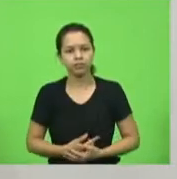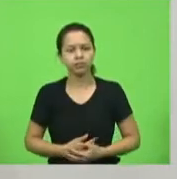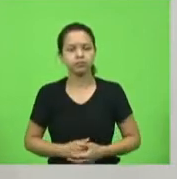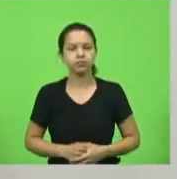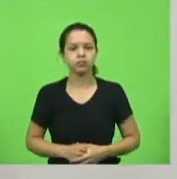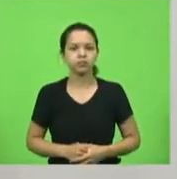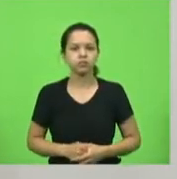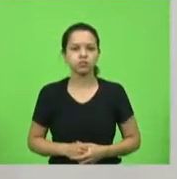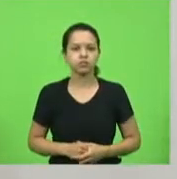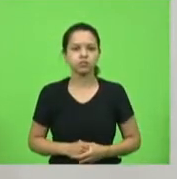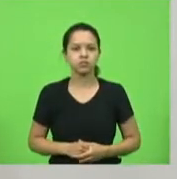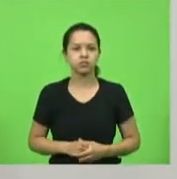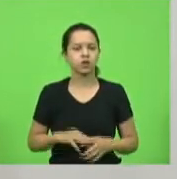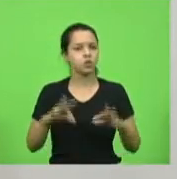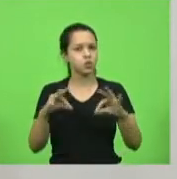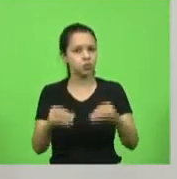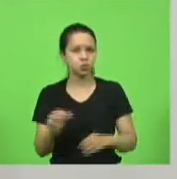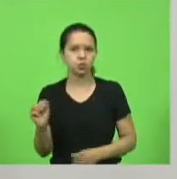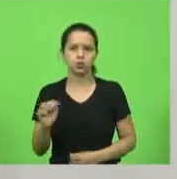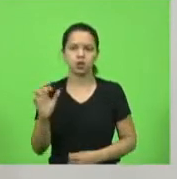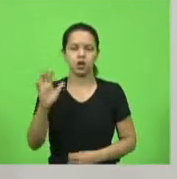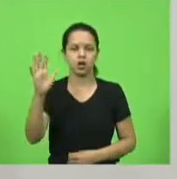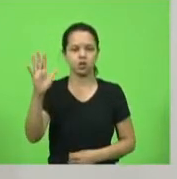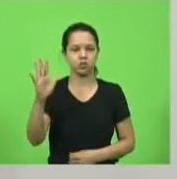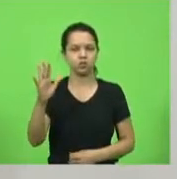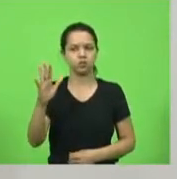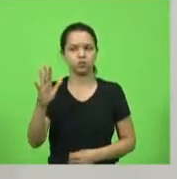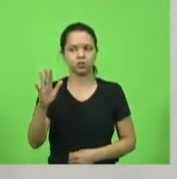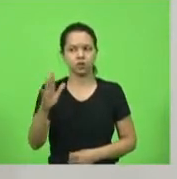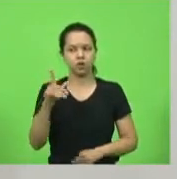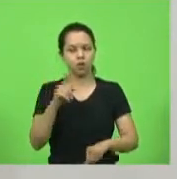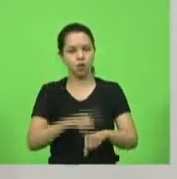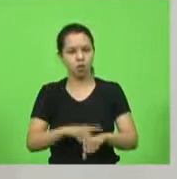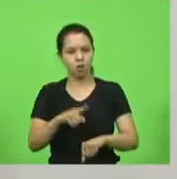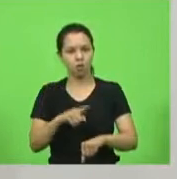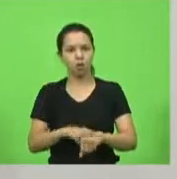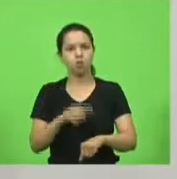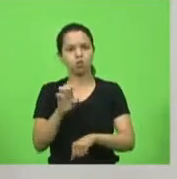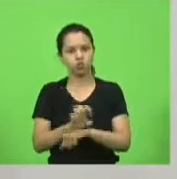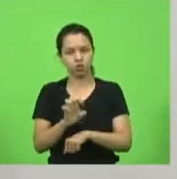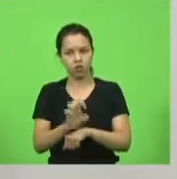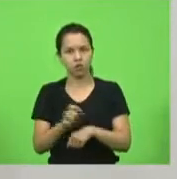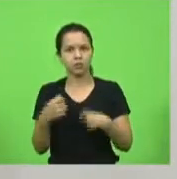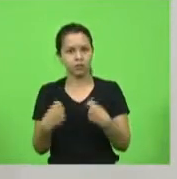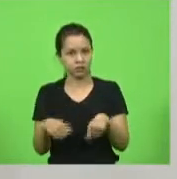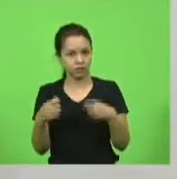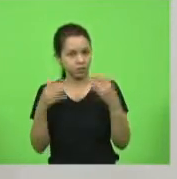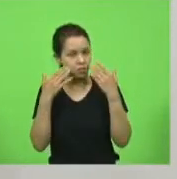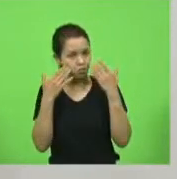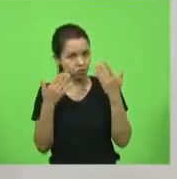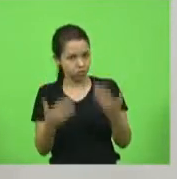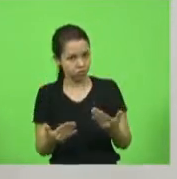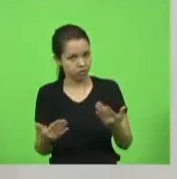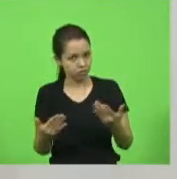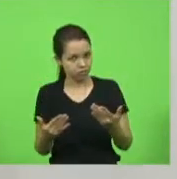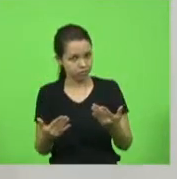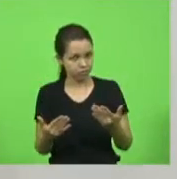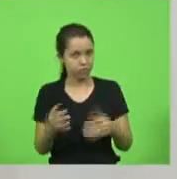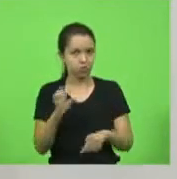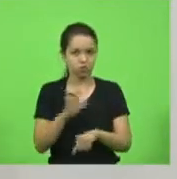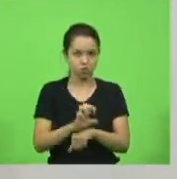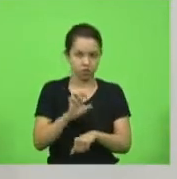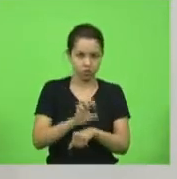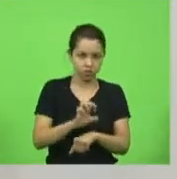e tudo está muito caro só que a hora que o estado precisa se mostrar um estado que